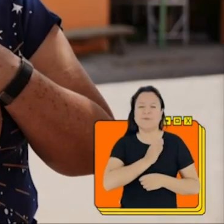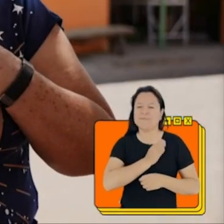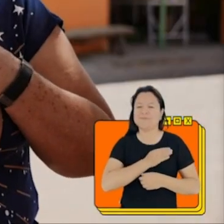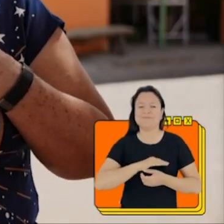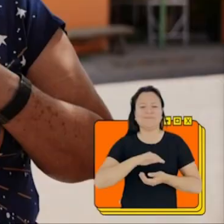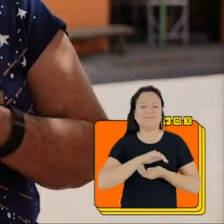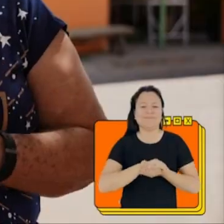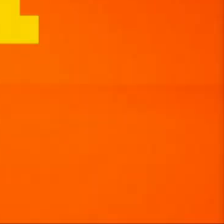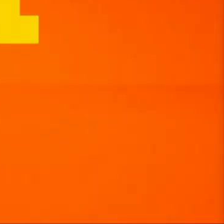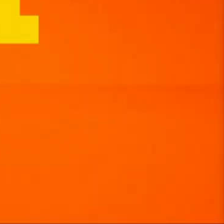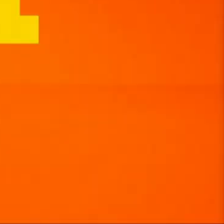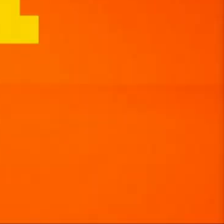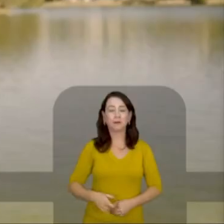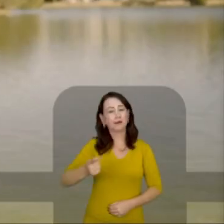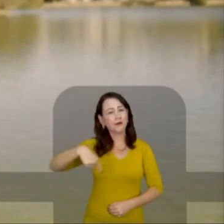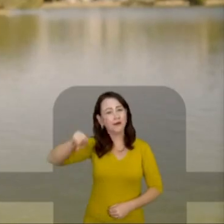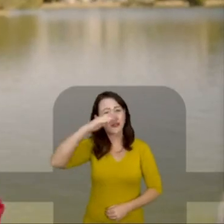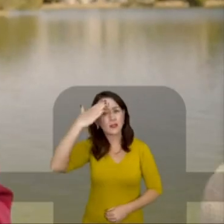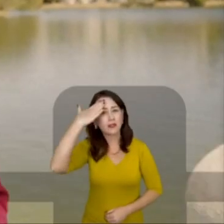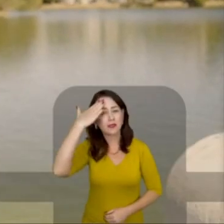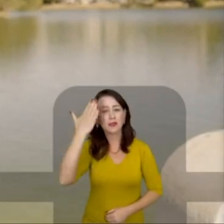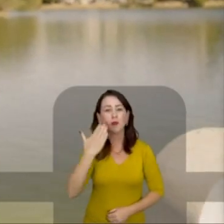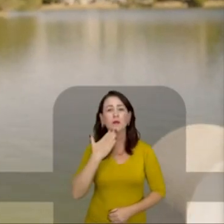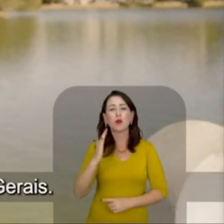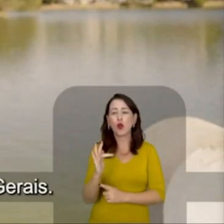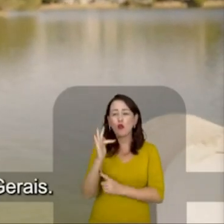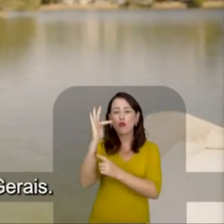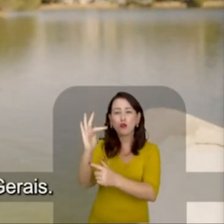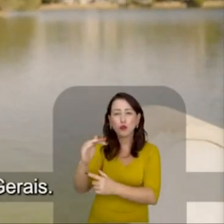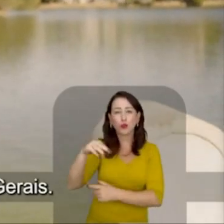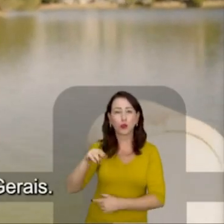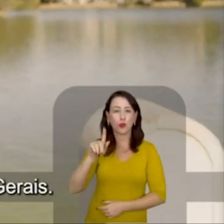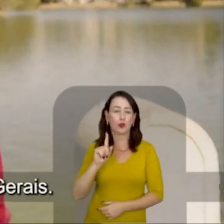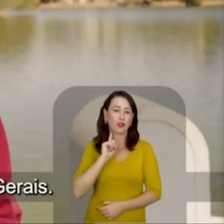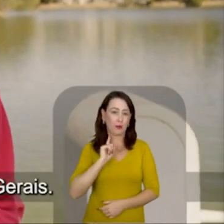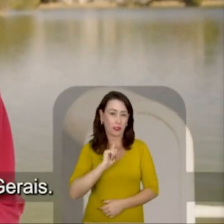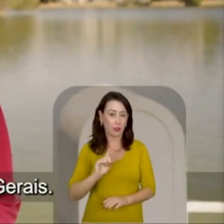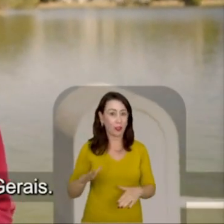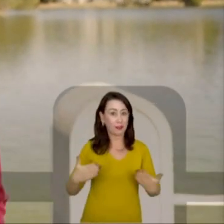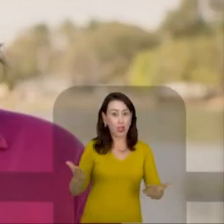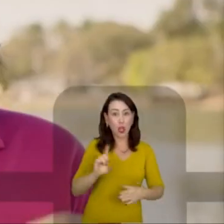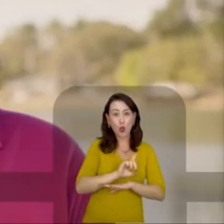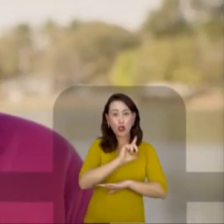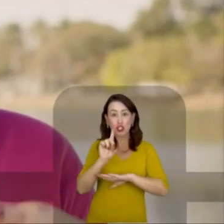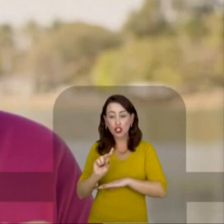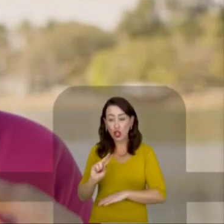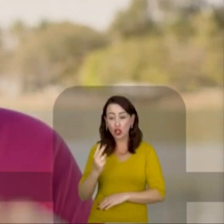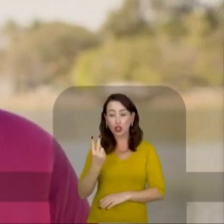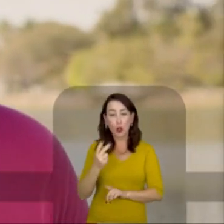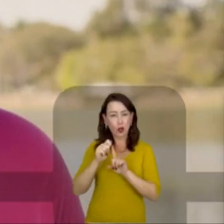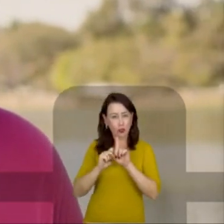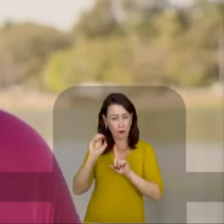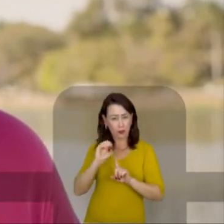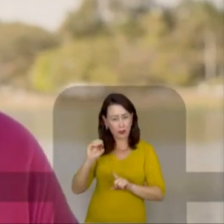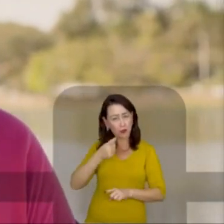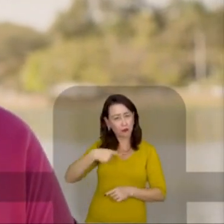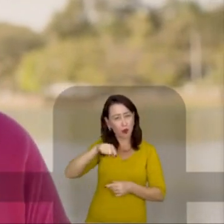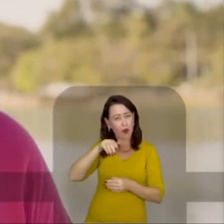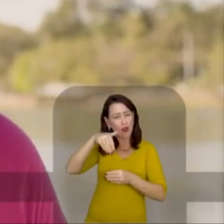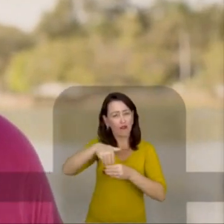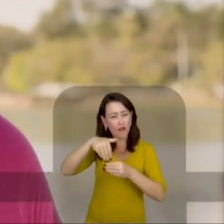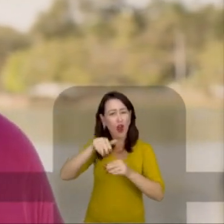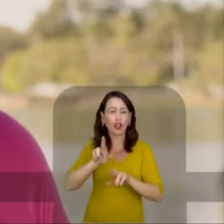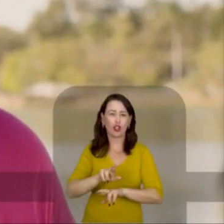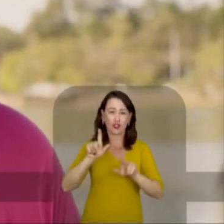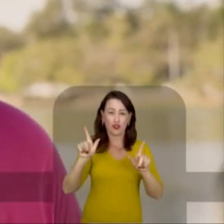corda do nosso prazo. A gente sabe muito bem o futuro que queremos construir para Minas Gerais. No próximo dia 2 de outubro, é a